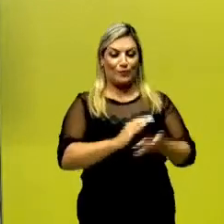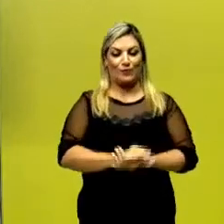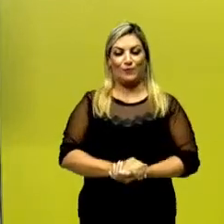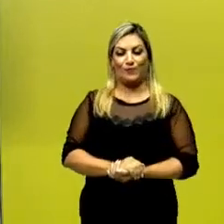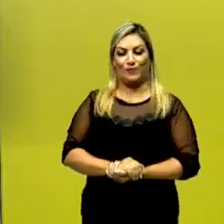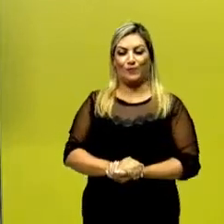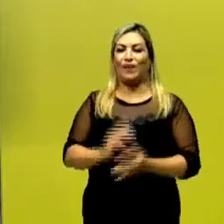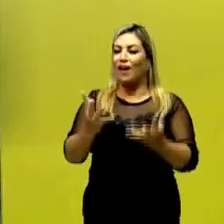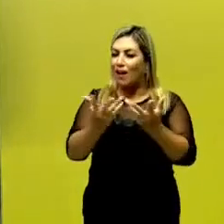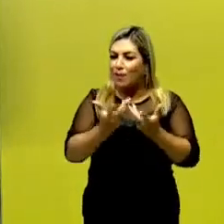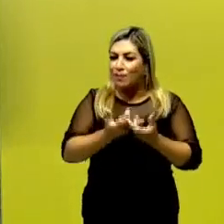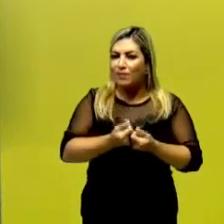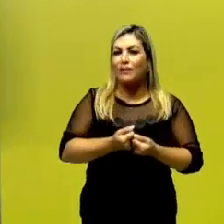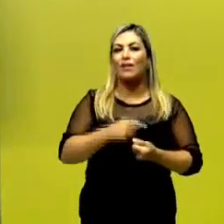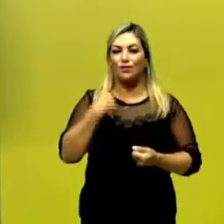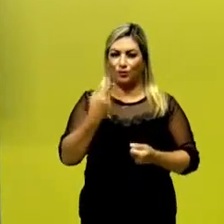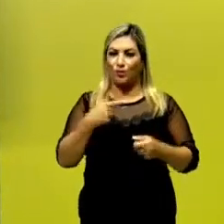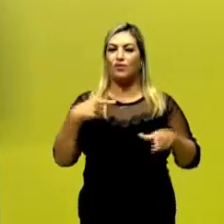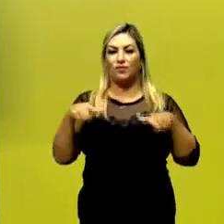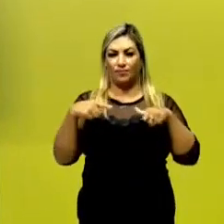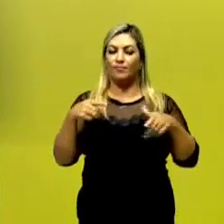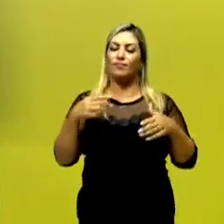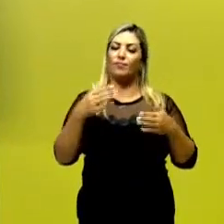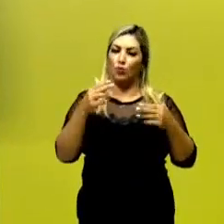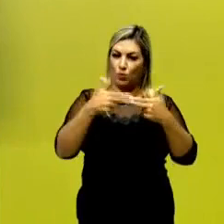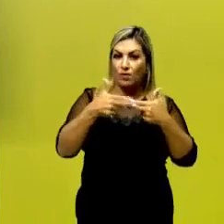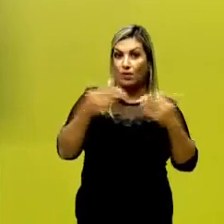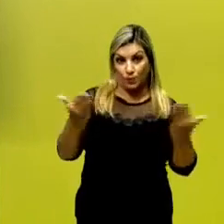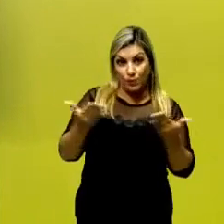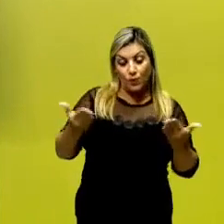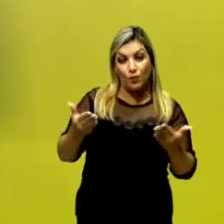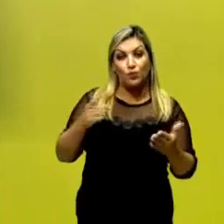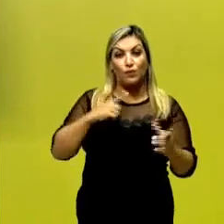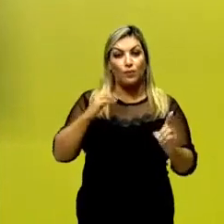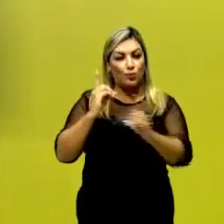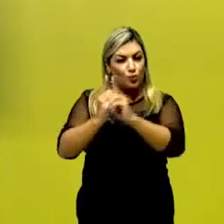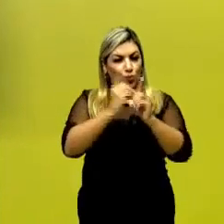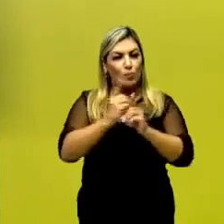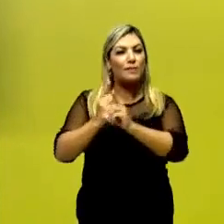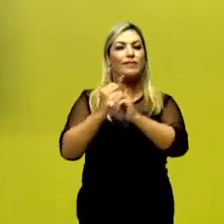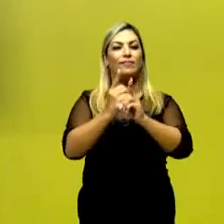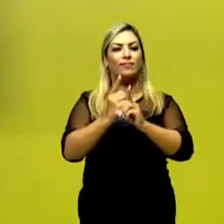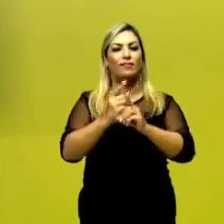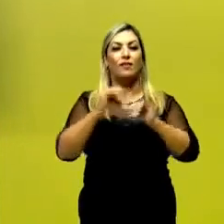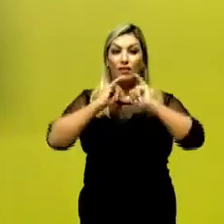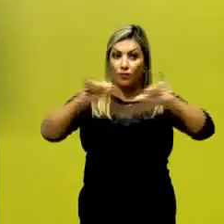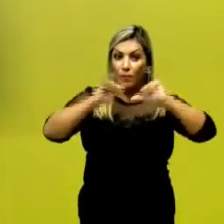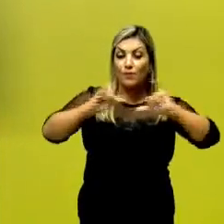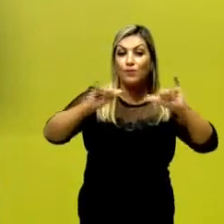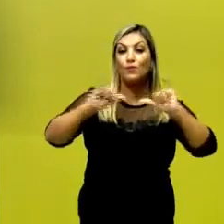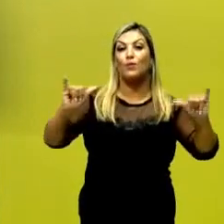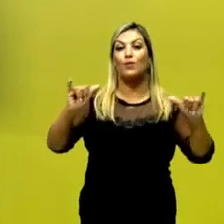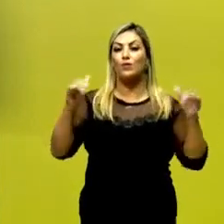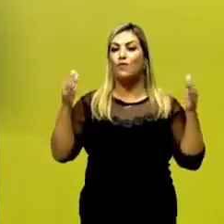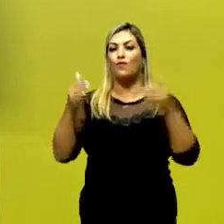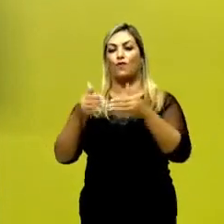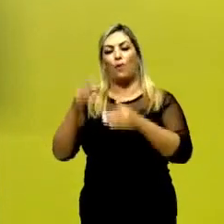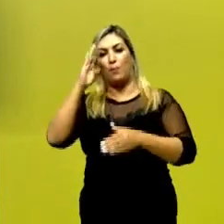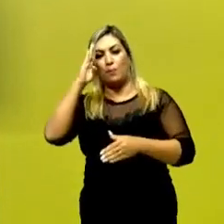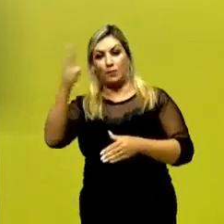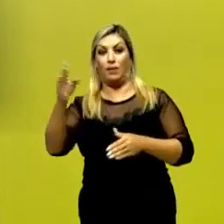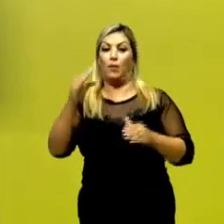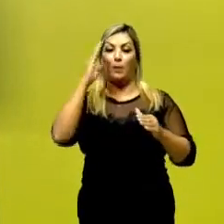sobre as habilidades as quais nós trabalharemos hoje, identificarem notícias, o fato central e as suas